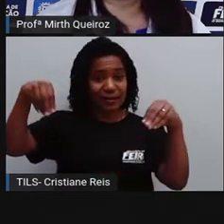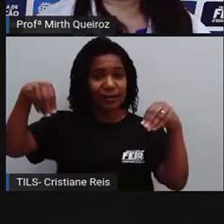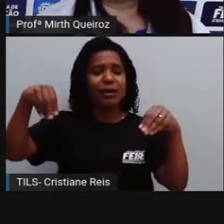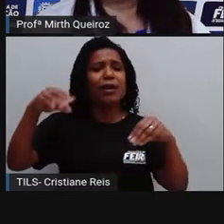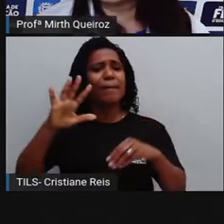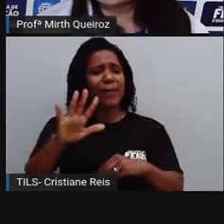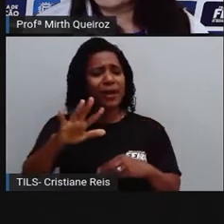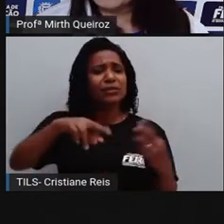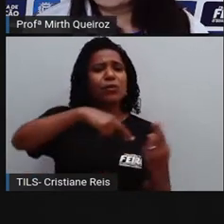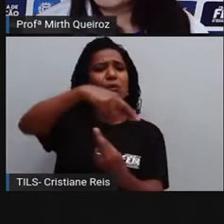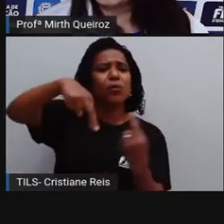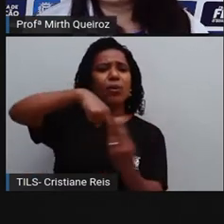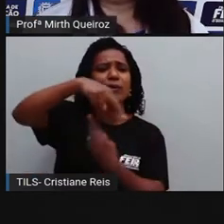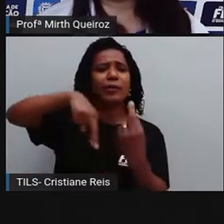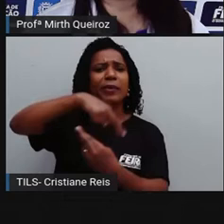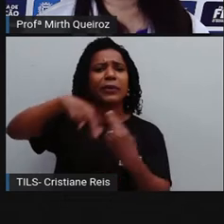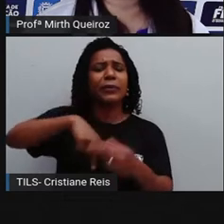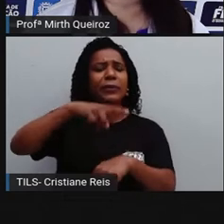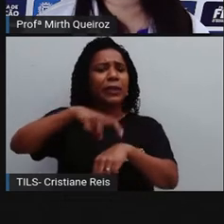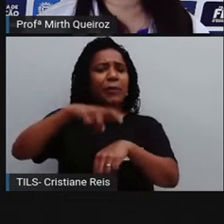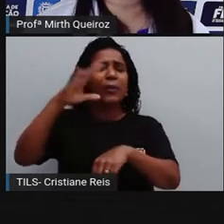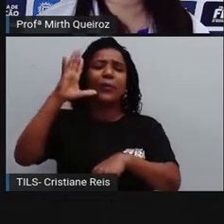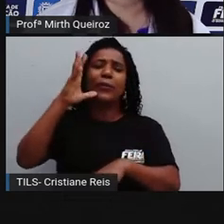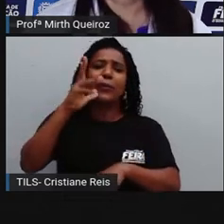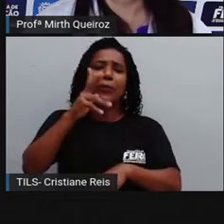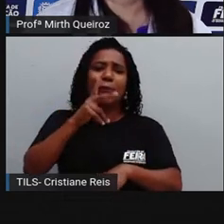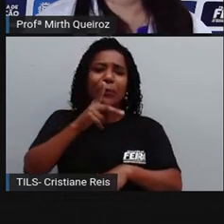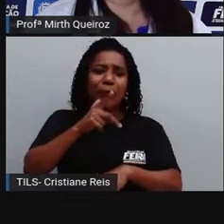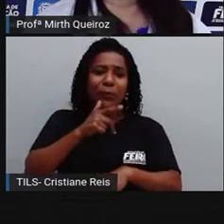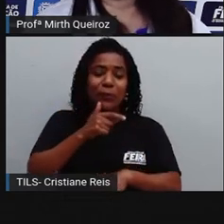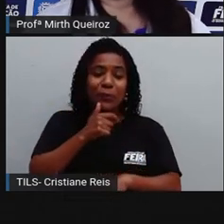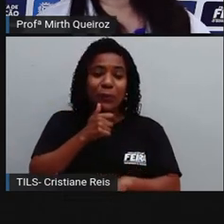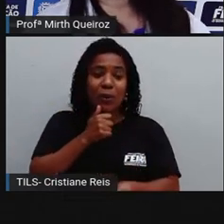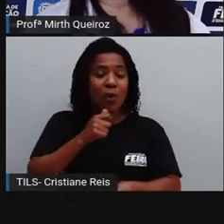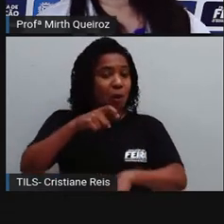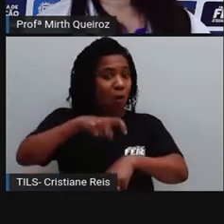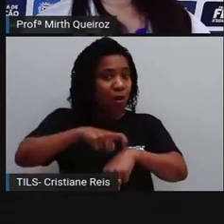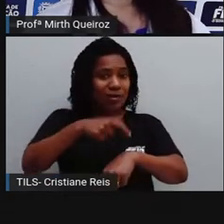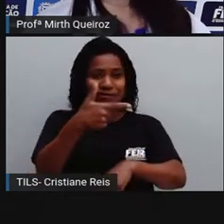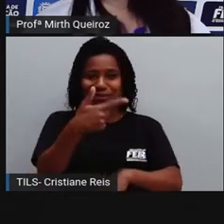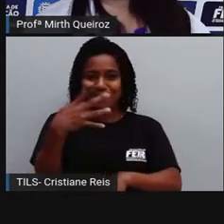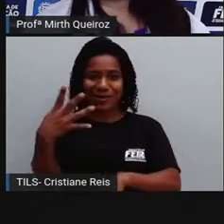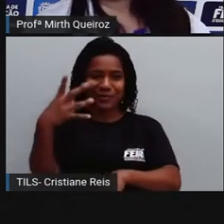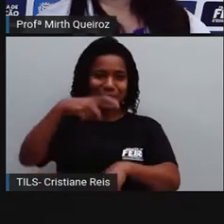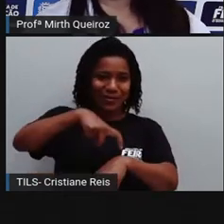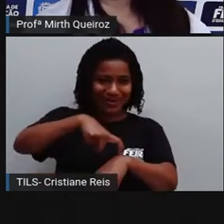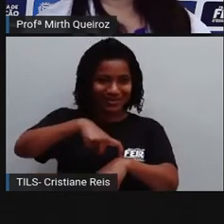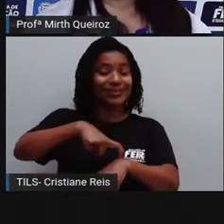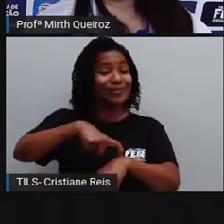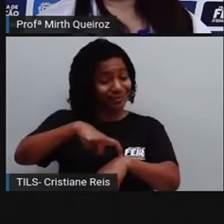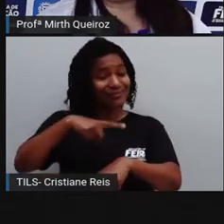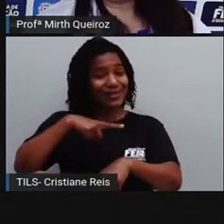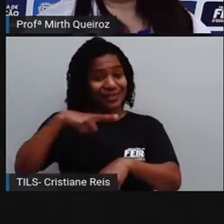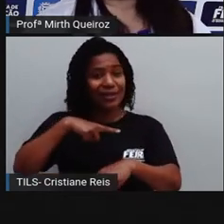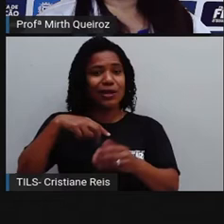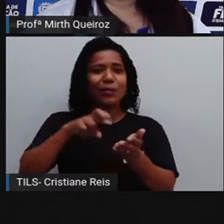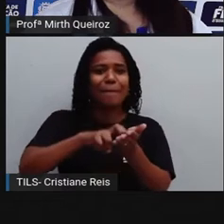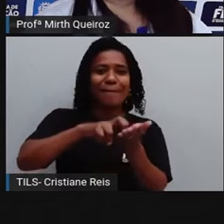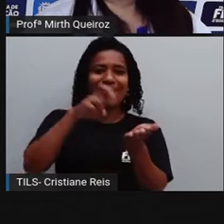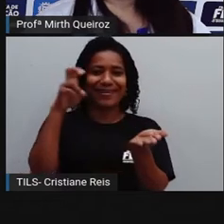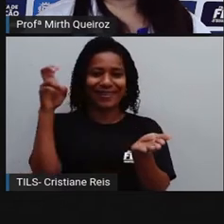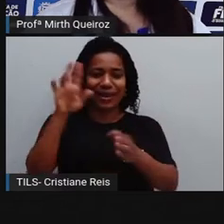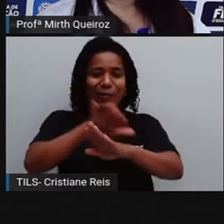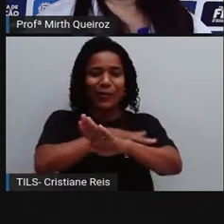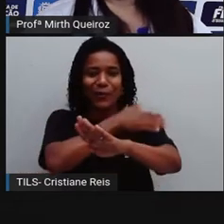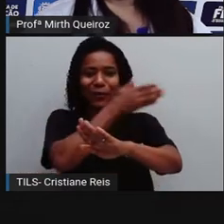aproximadamente 24 horas. E esse período nós chamamos de dia. Então, um dia terrestre